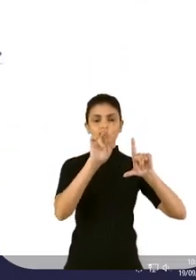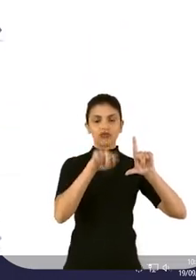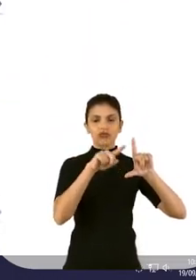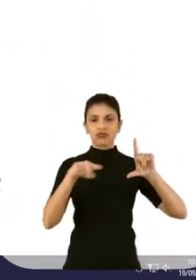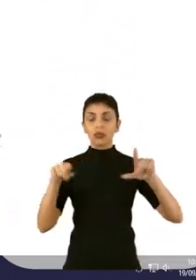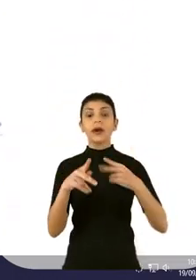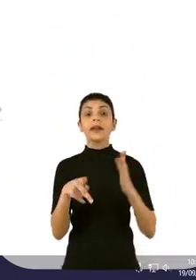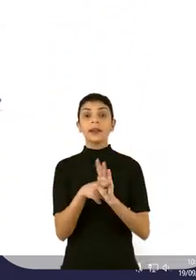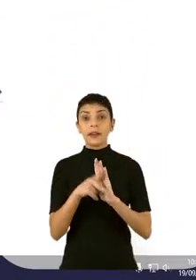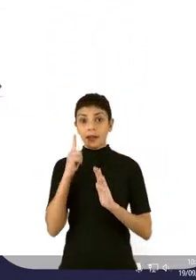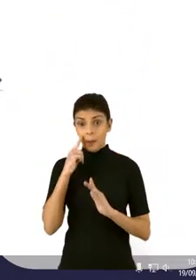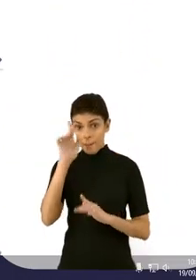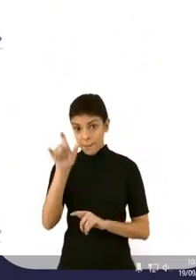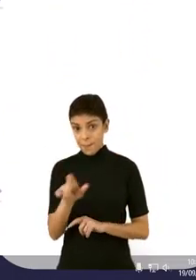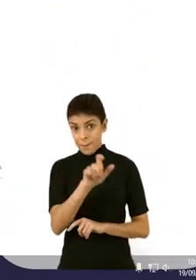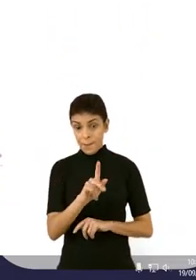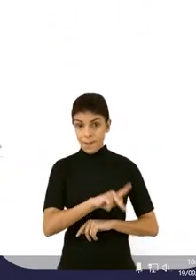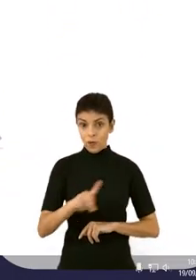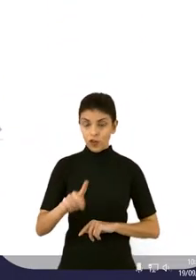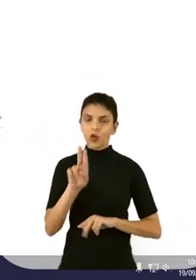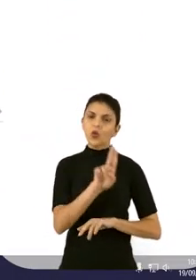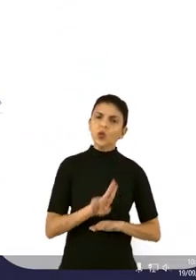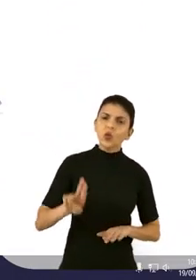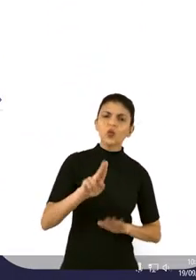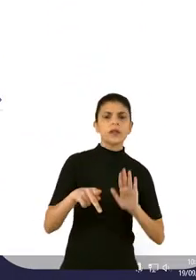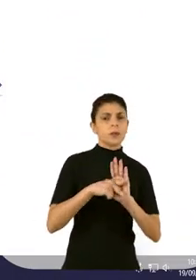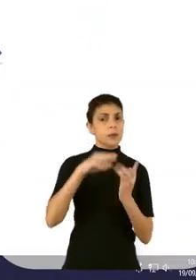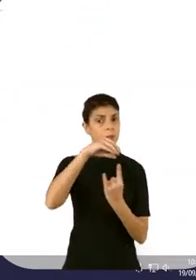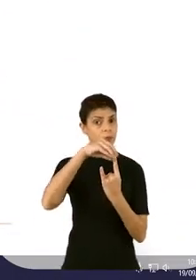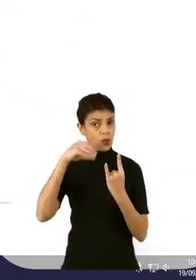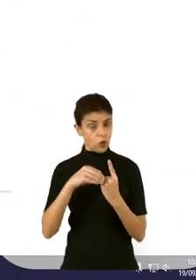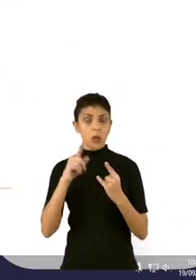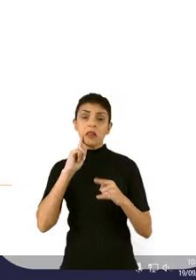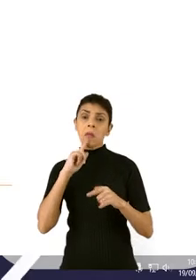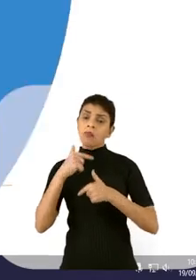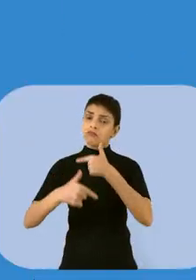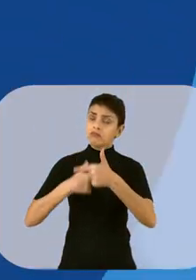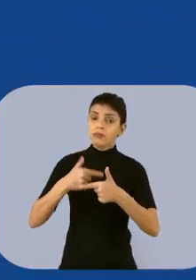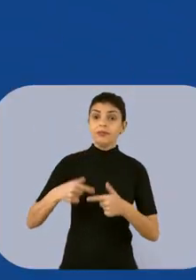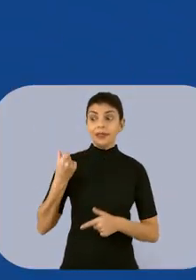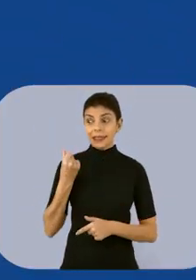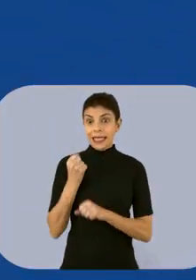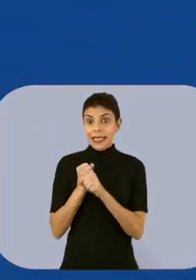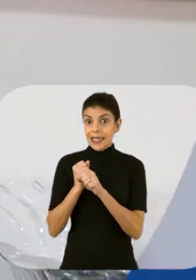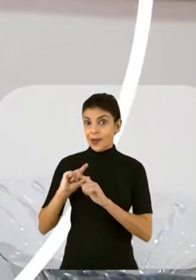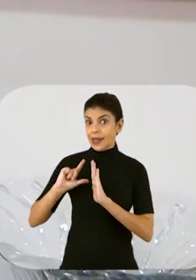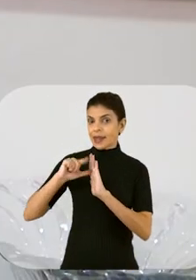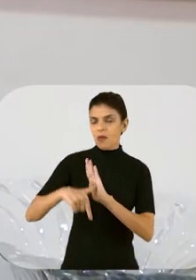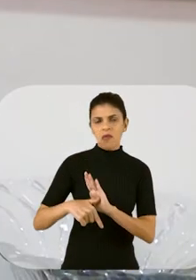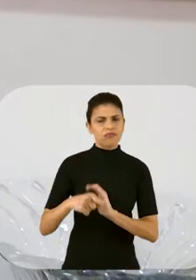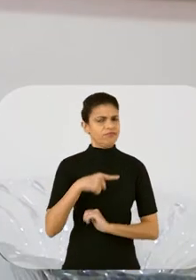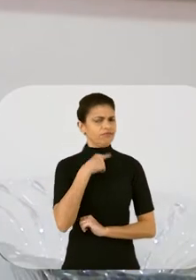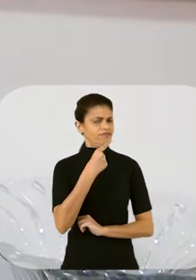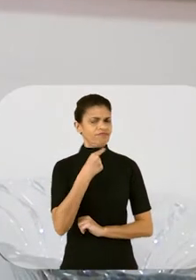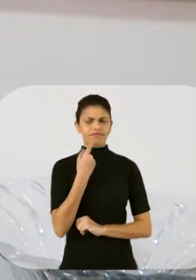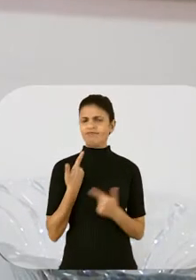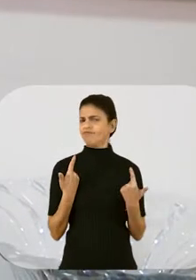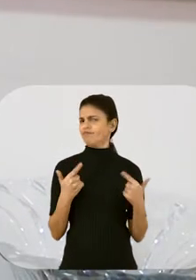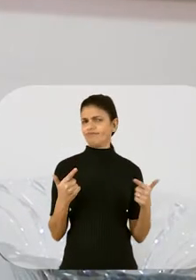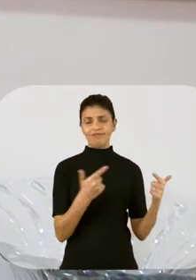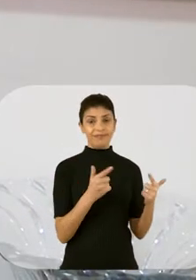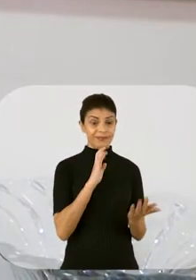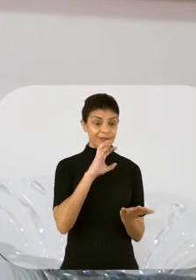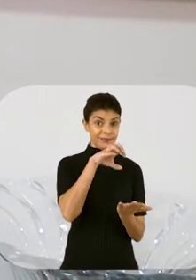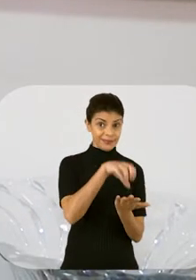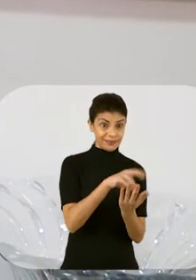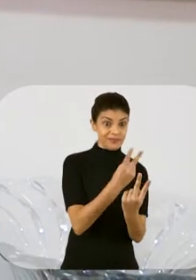podem ser utilizados pelos professores, sejam da própria Fiocruz, sejam da rede. Seis anos depois, não há dúvida de que a